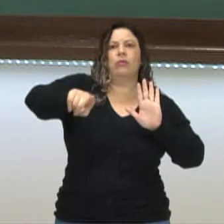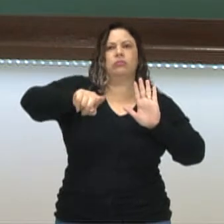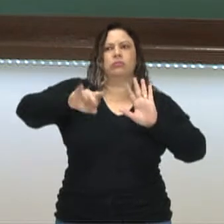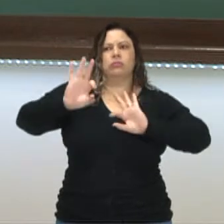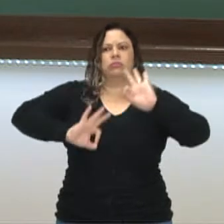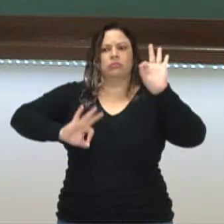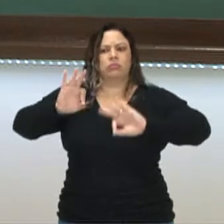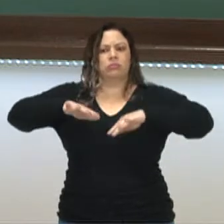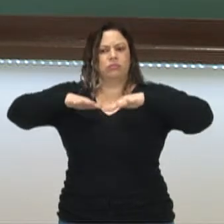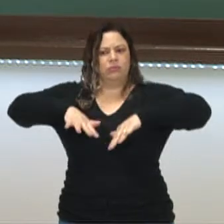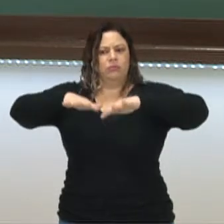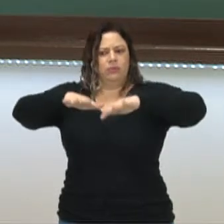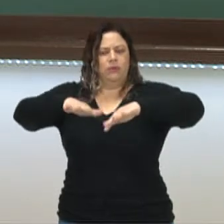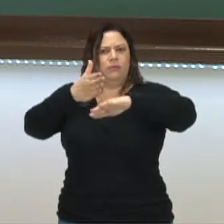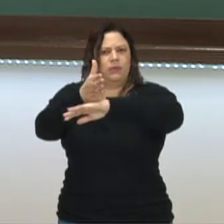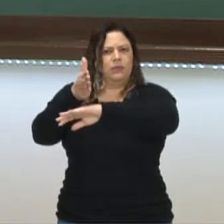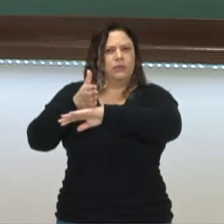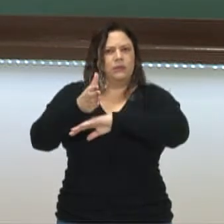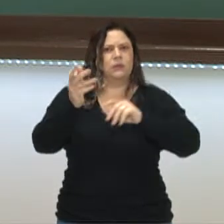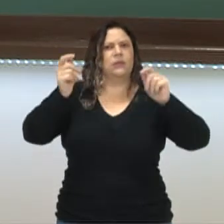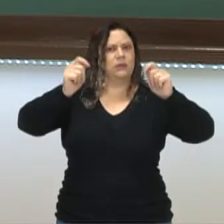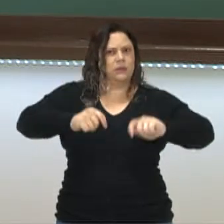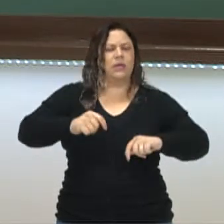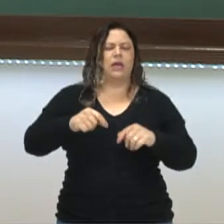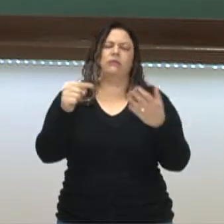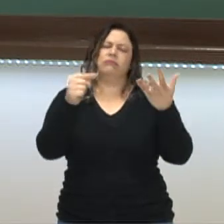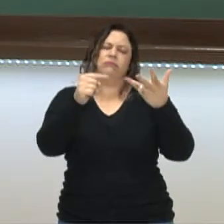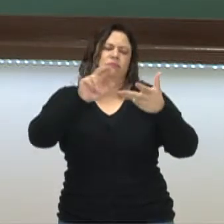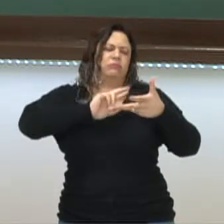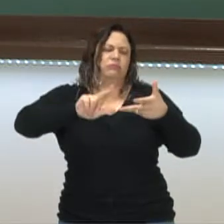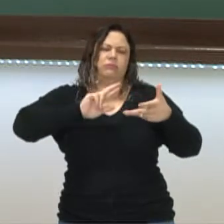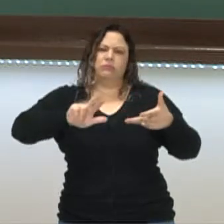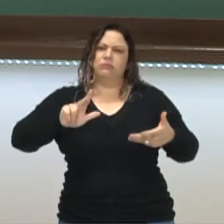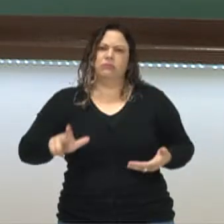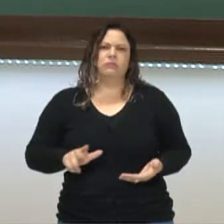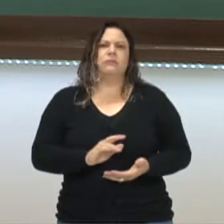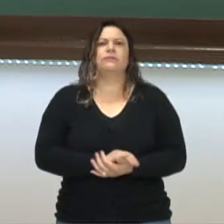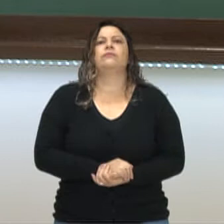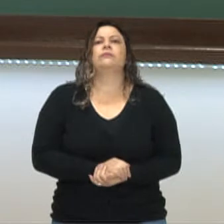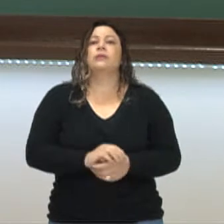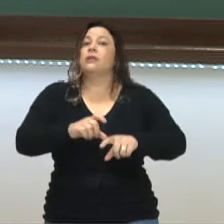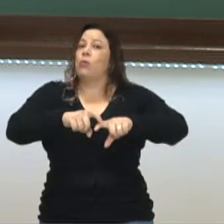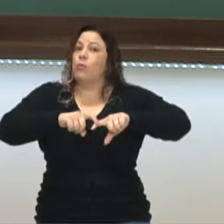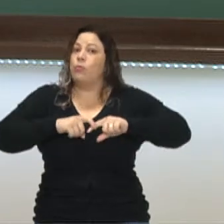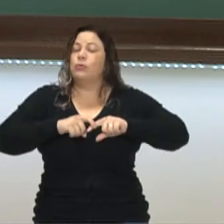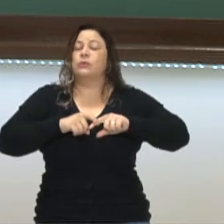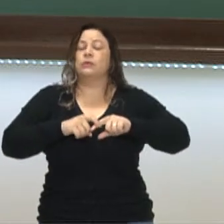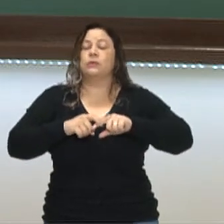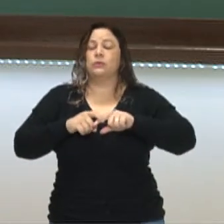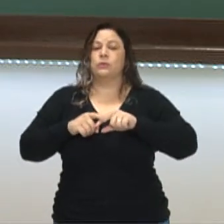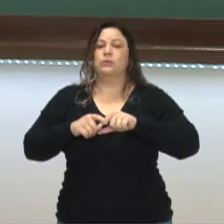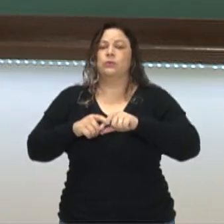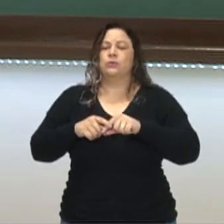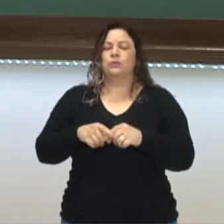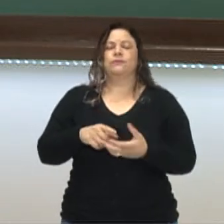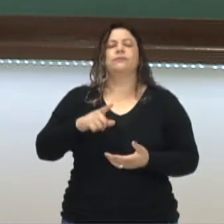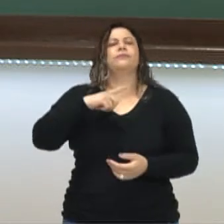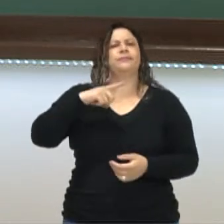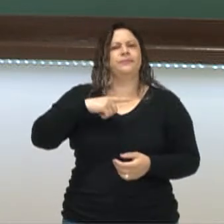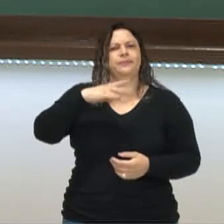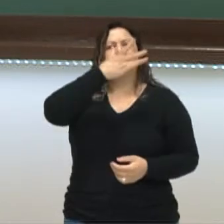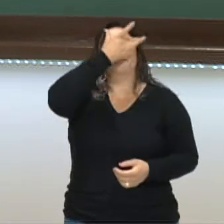participarem das cruzadas eram os mais diversos. Então, por isso, iam pessoas de todas as classes.